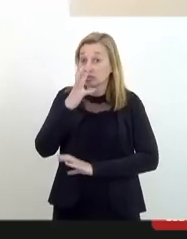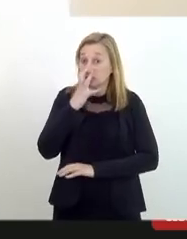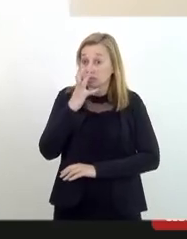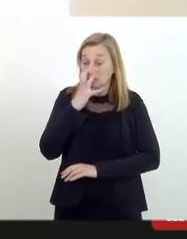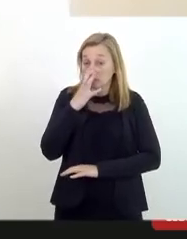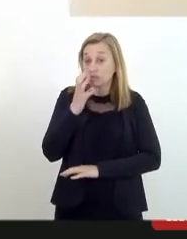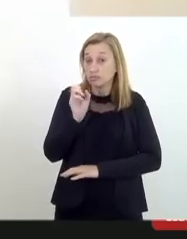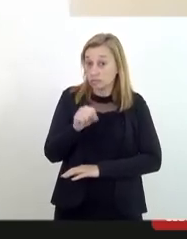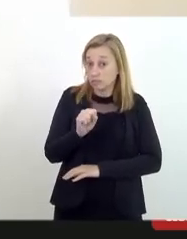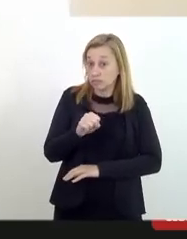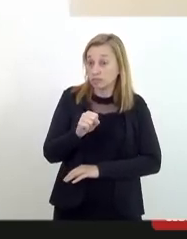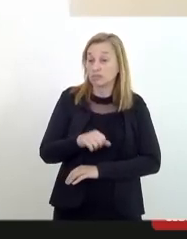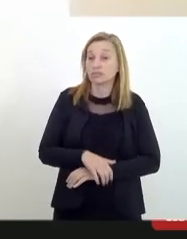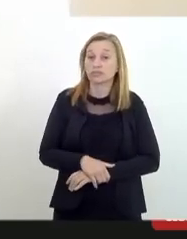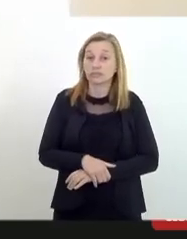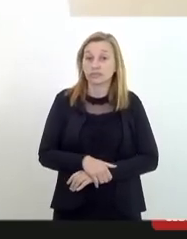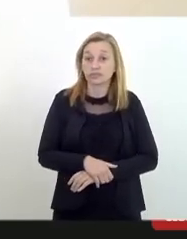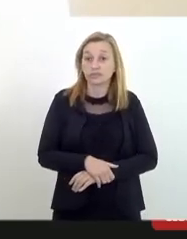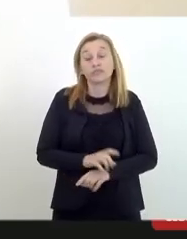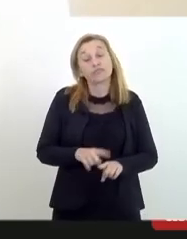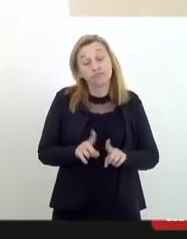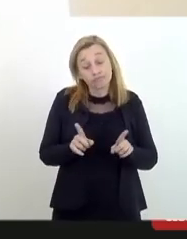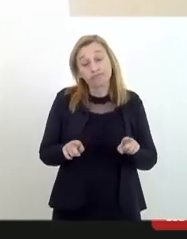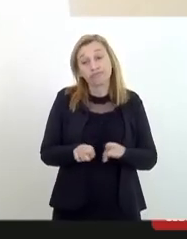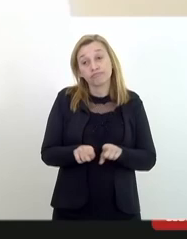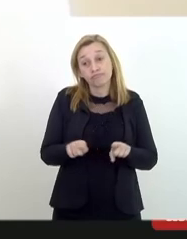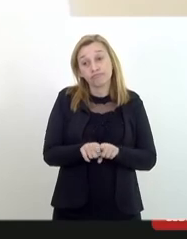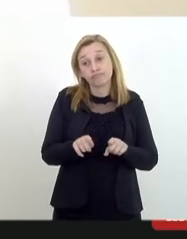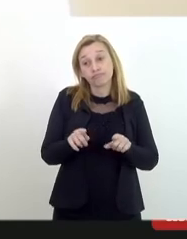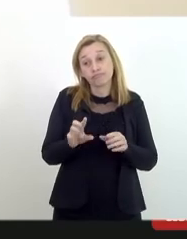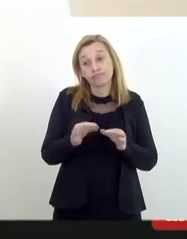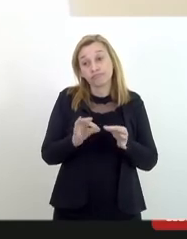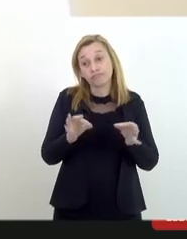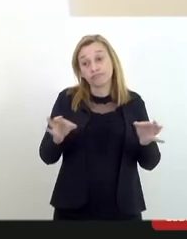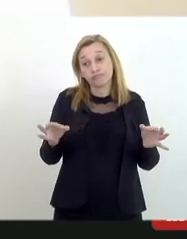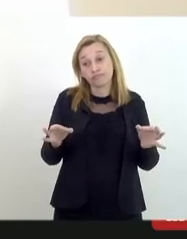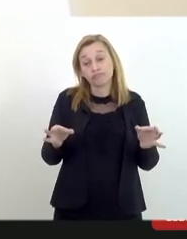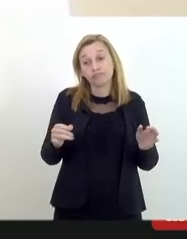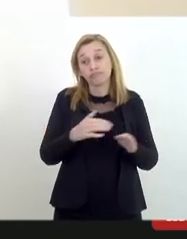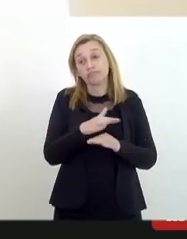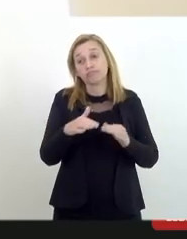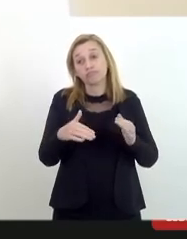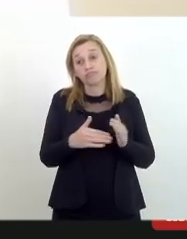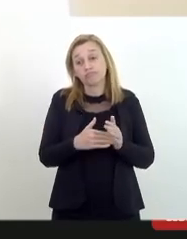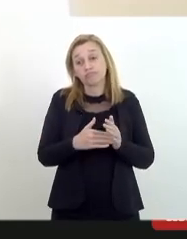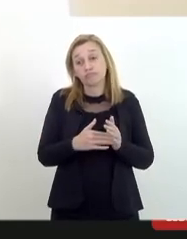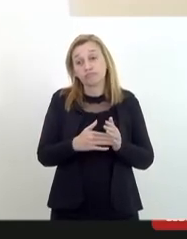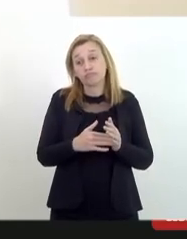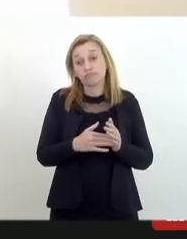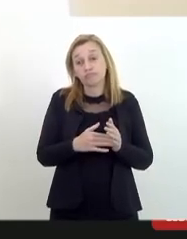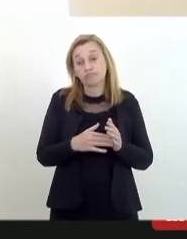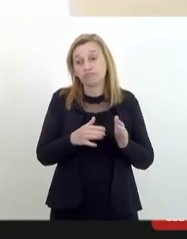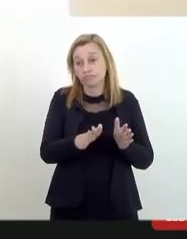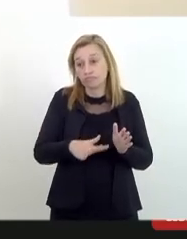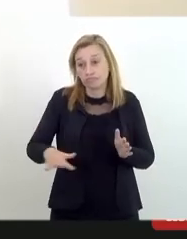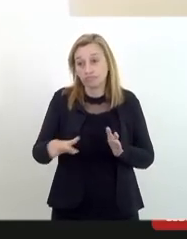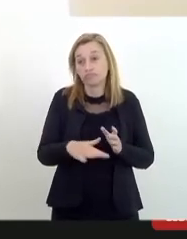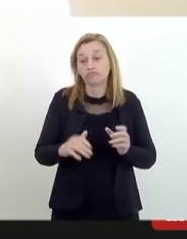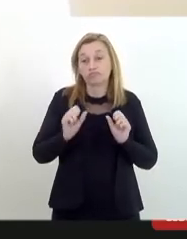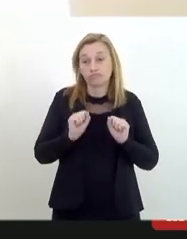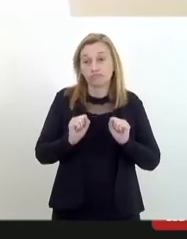carinho mas isso também se estende a todas as denominações para que a gente possa e aí